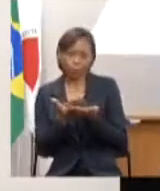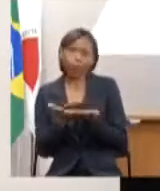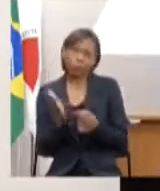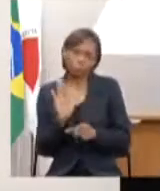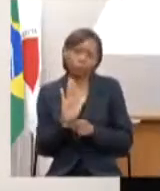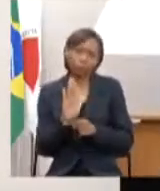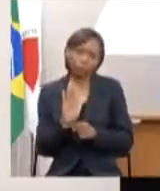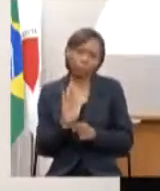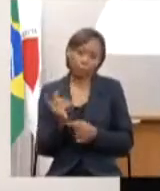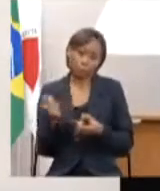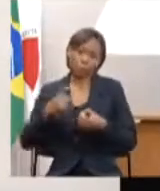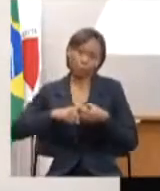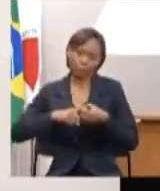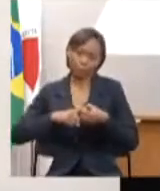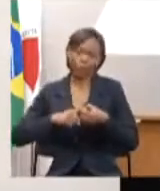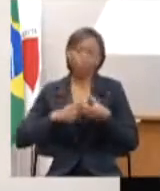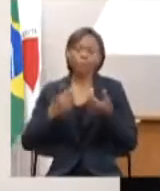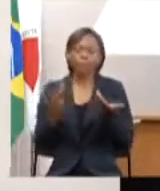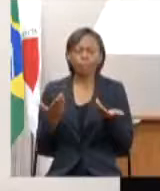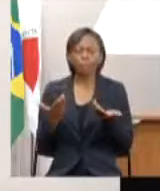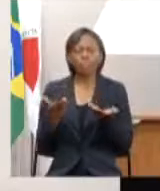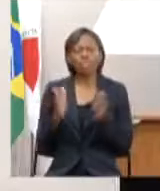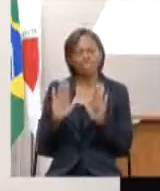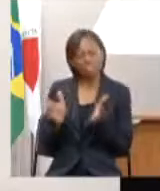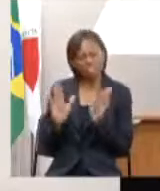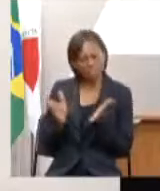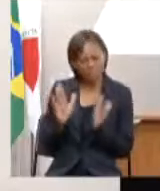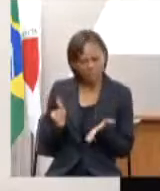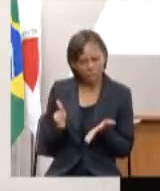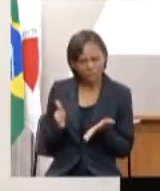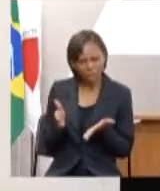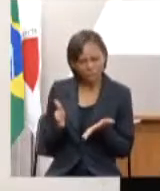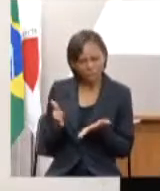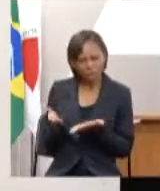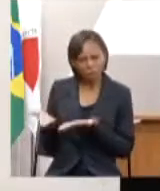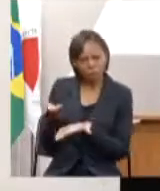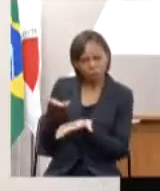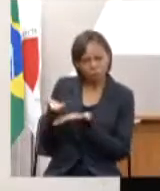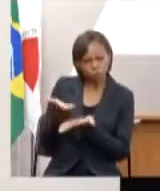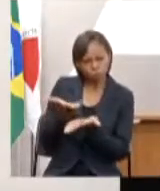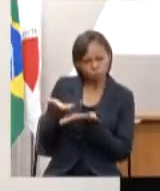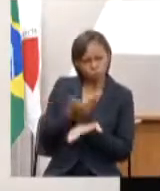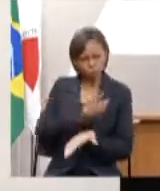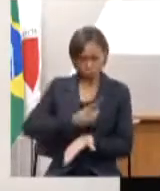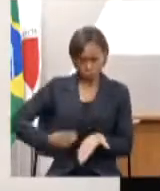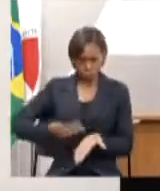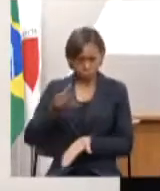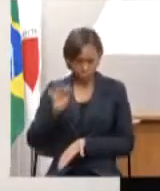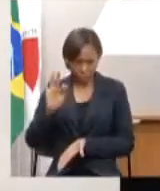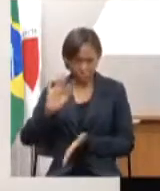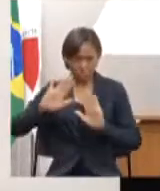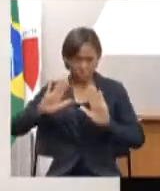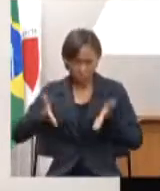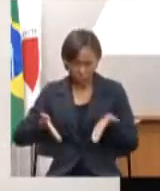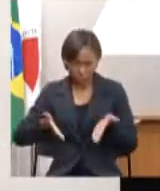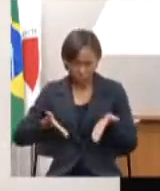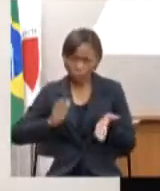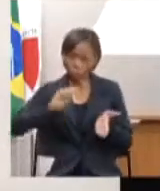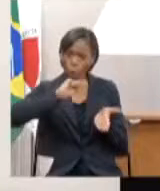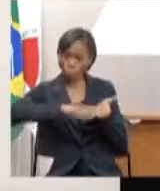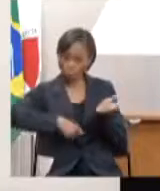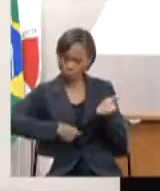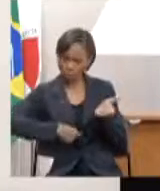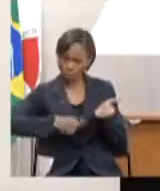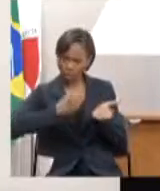Houve algum entendimento com o governo federal? Minas já tem contratos realizados para fazer uma reserva de